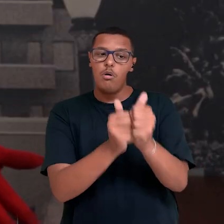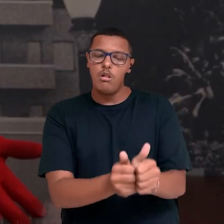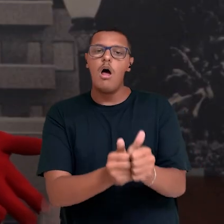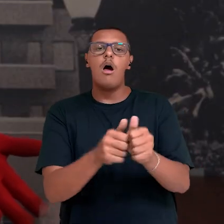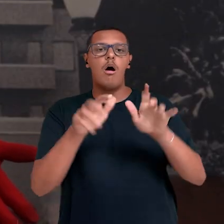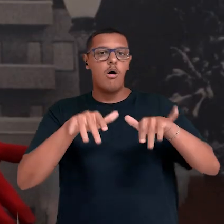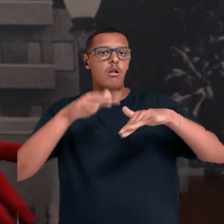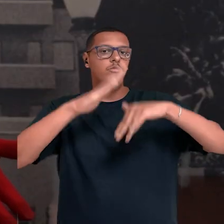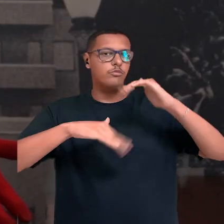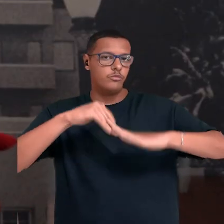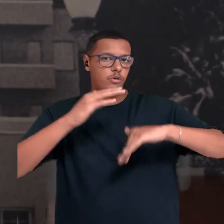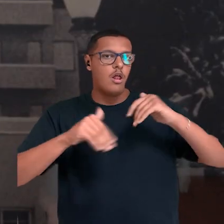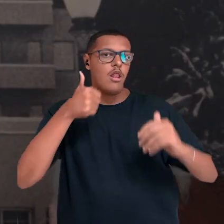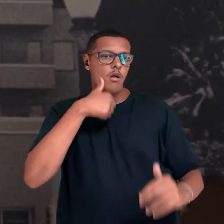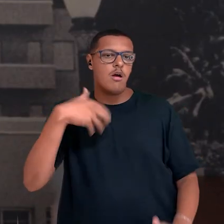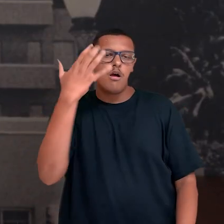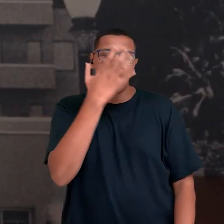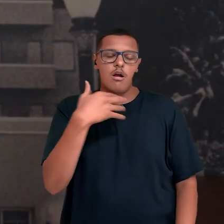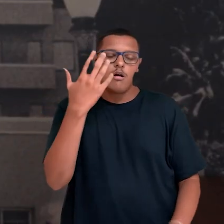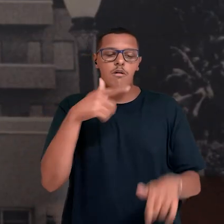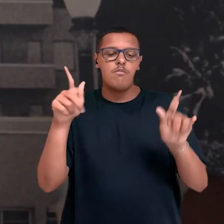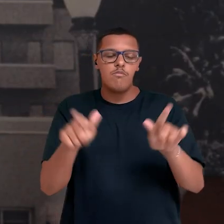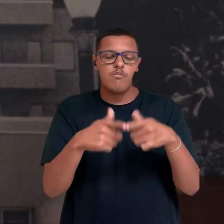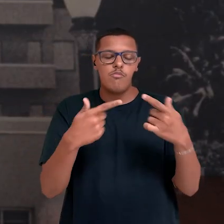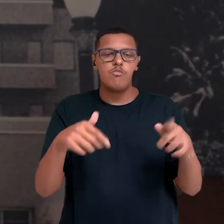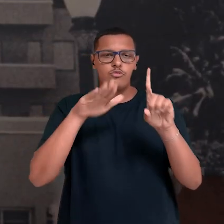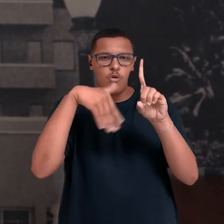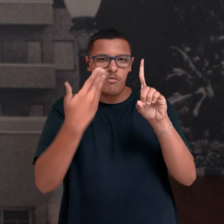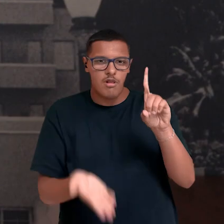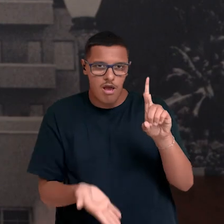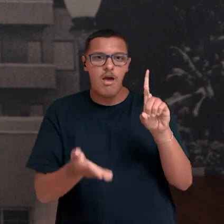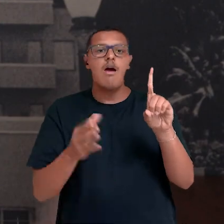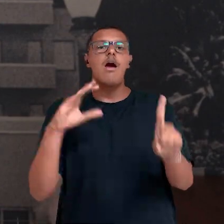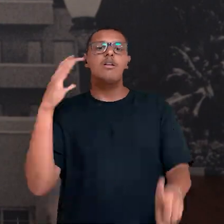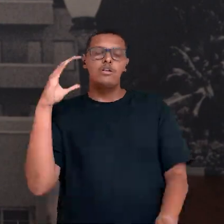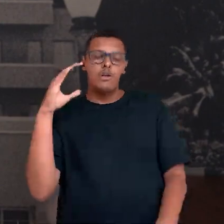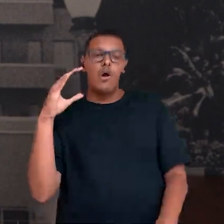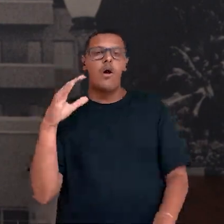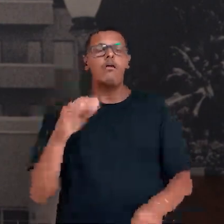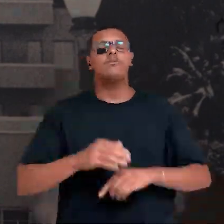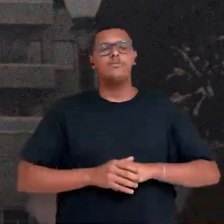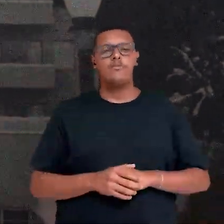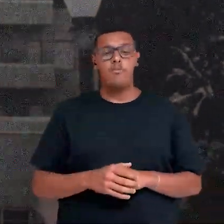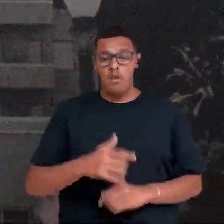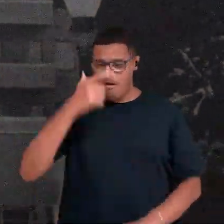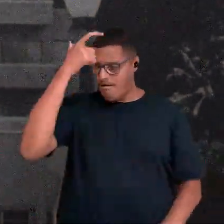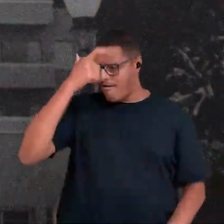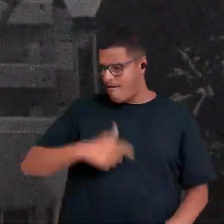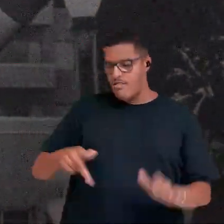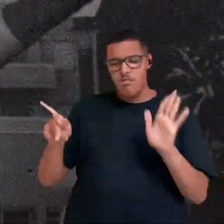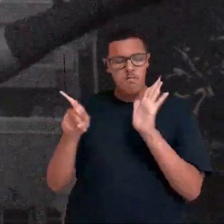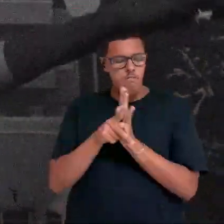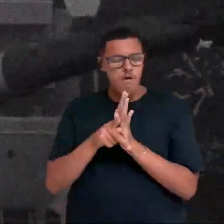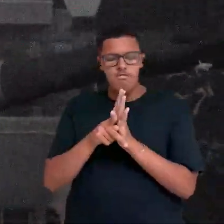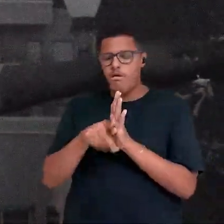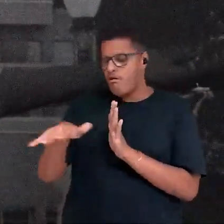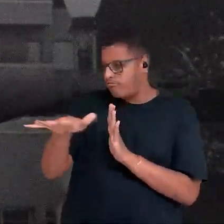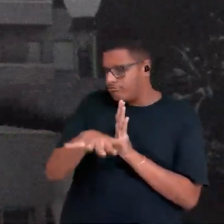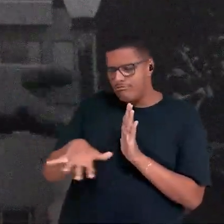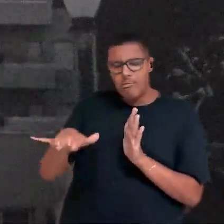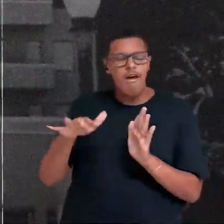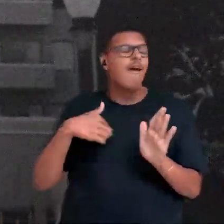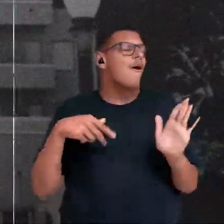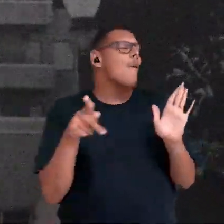Acompanhada por Vicente Paiva, Marlene cantou uma música que homenageava Niterói. Eu não sou daqui,